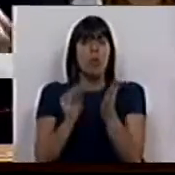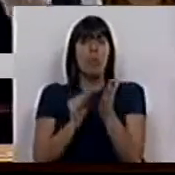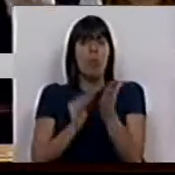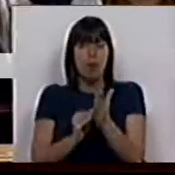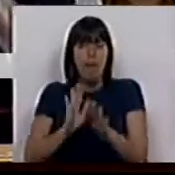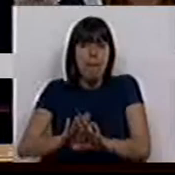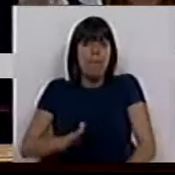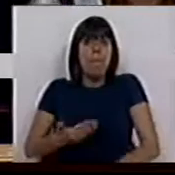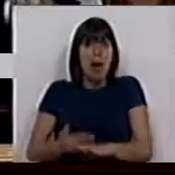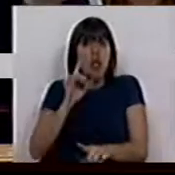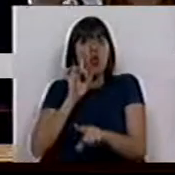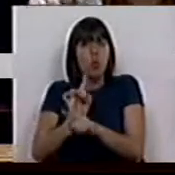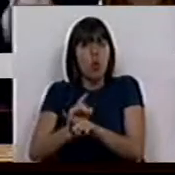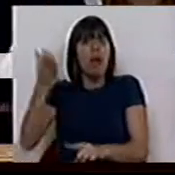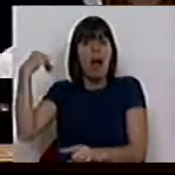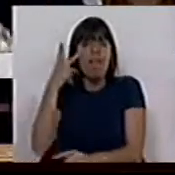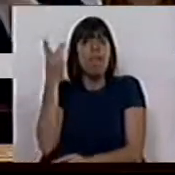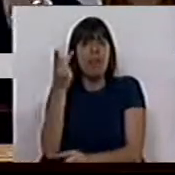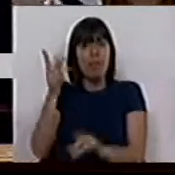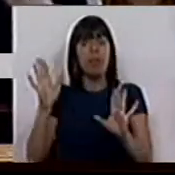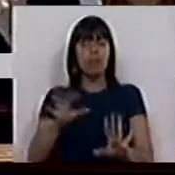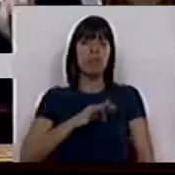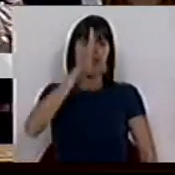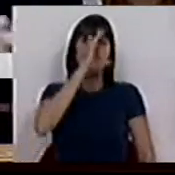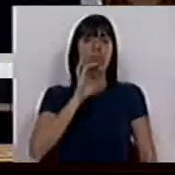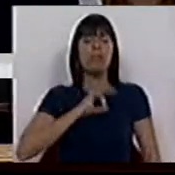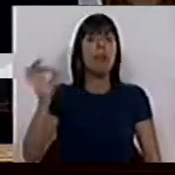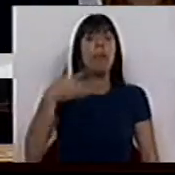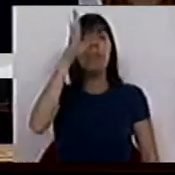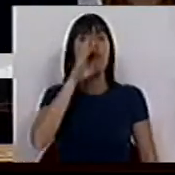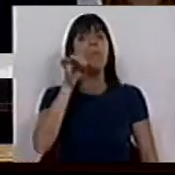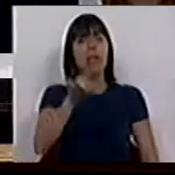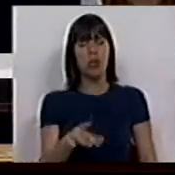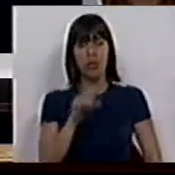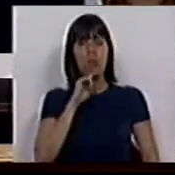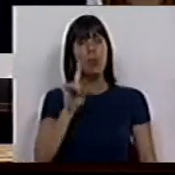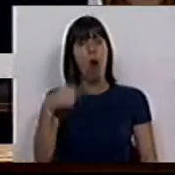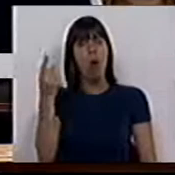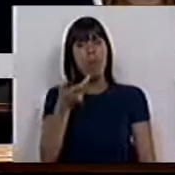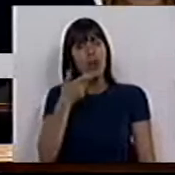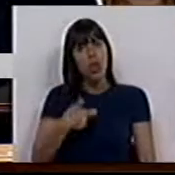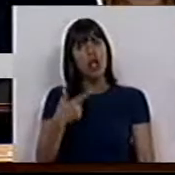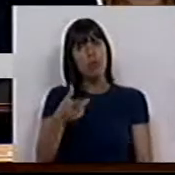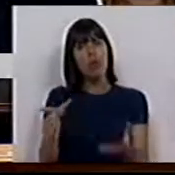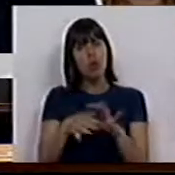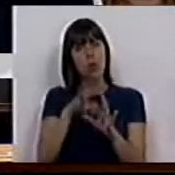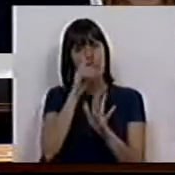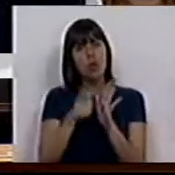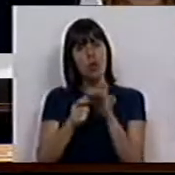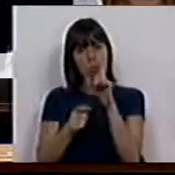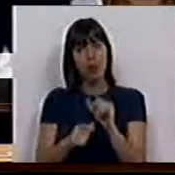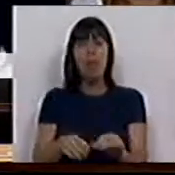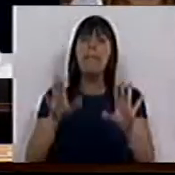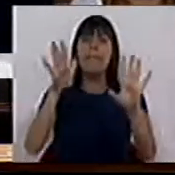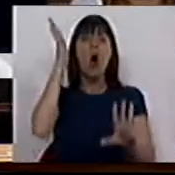ainda maior do que aquela que eles vivem. Sr. Ministro, Sr. Primeiro-Ministro, poderia dar uma resposta sobre este aspecto.